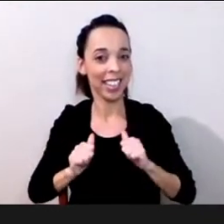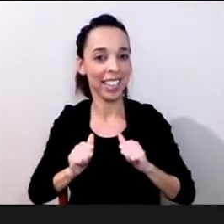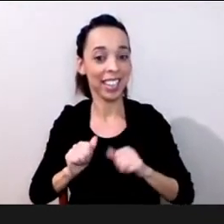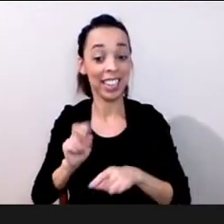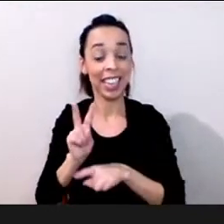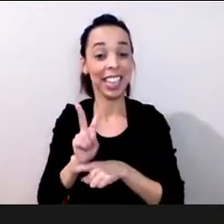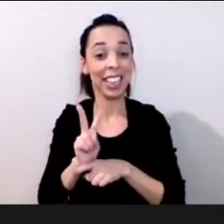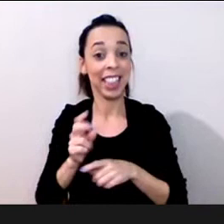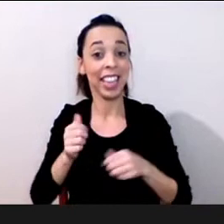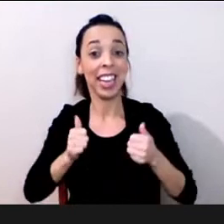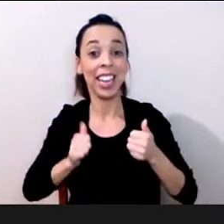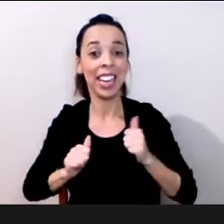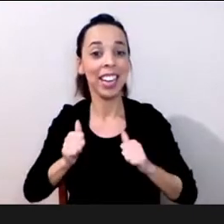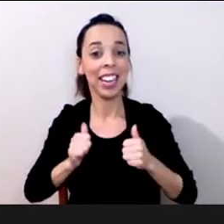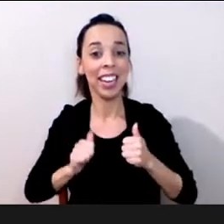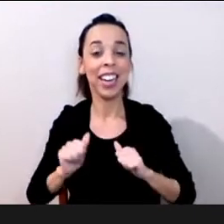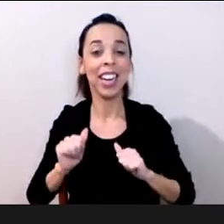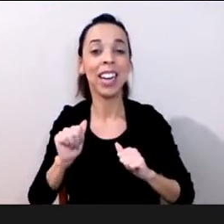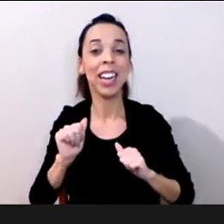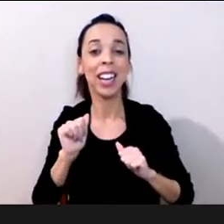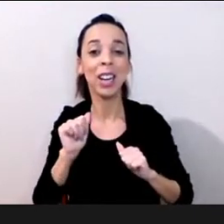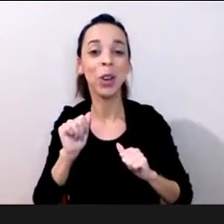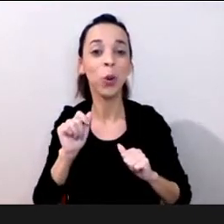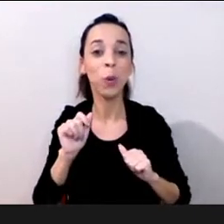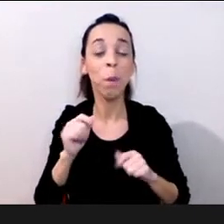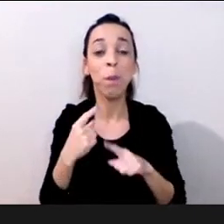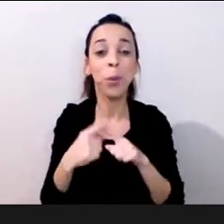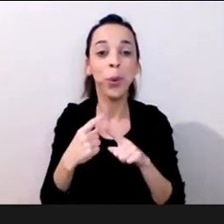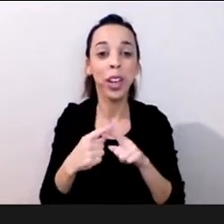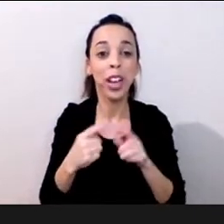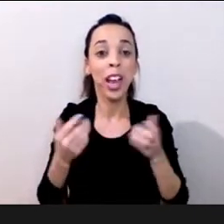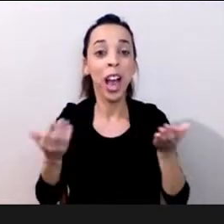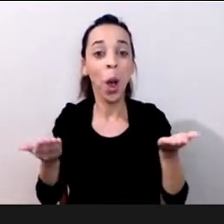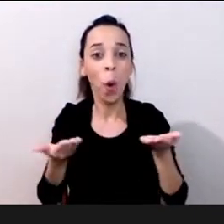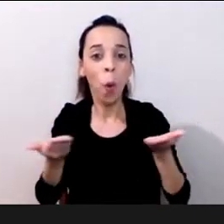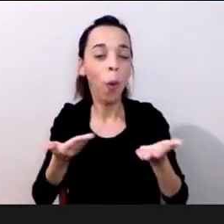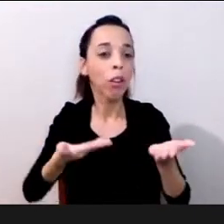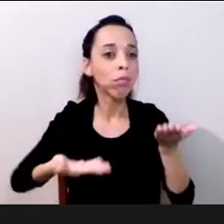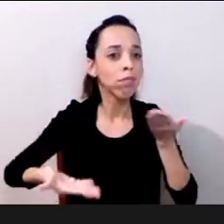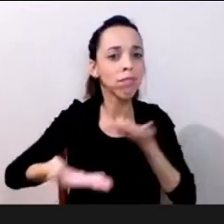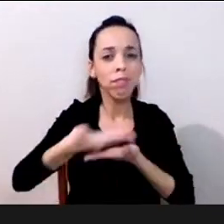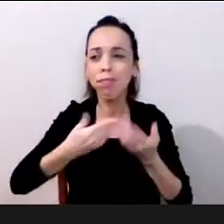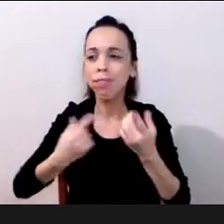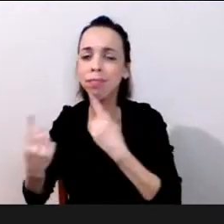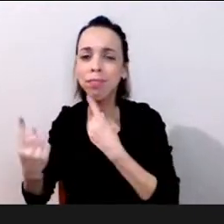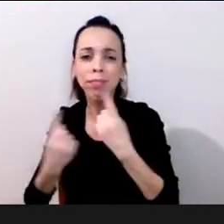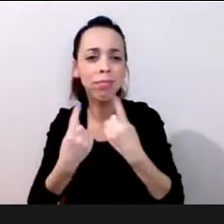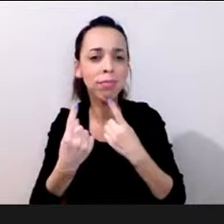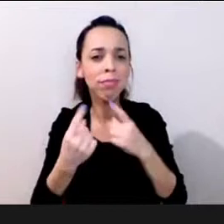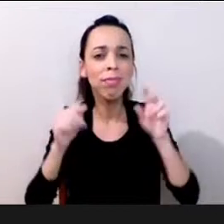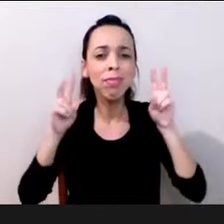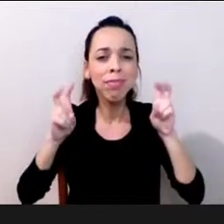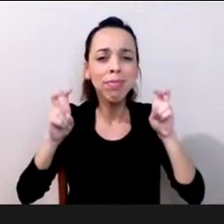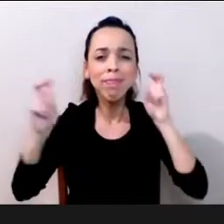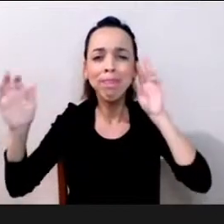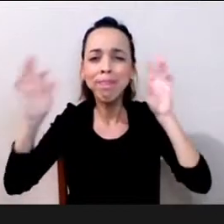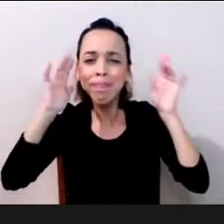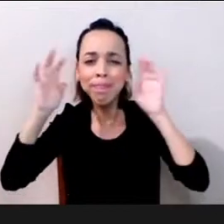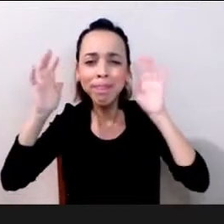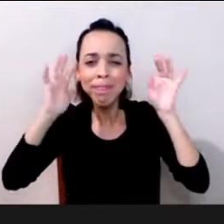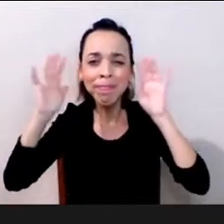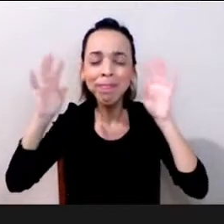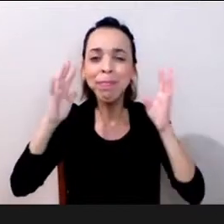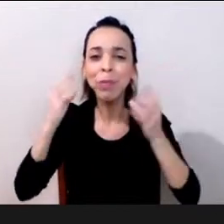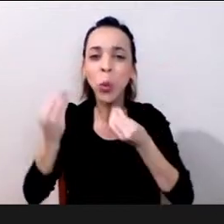espaços de conversa de reflexão como esses aqui que a gente tem mas reflexão sobre a prática que também a Ana trouxe muito